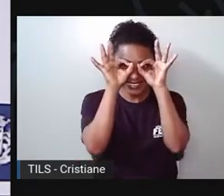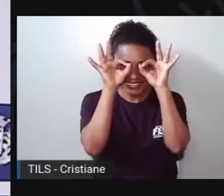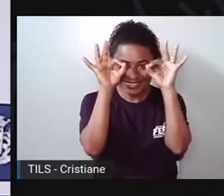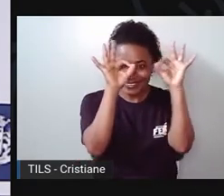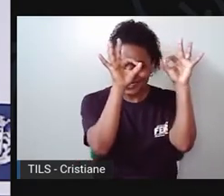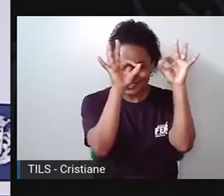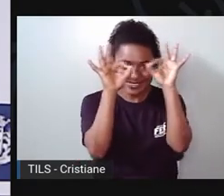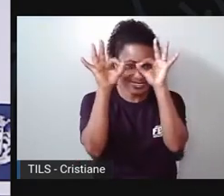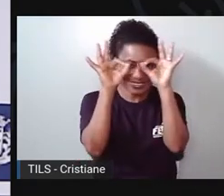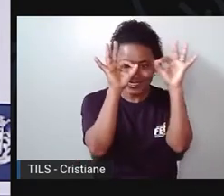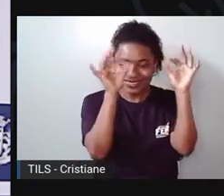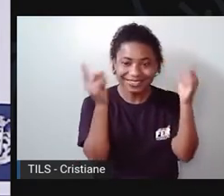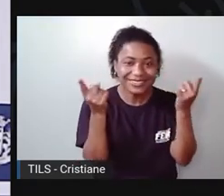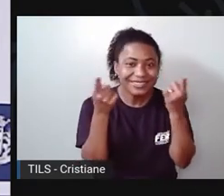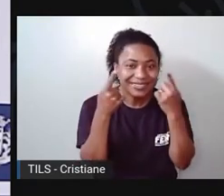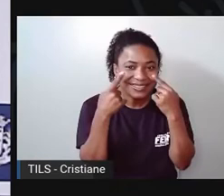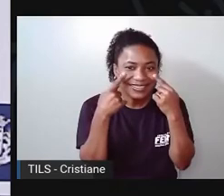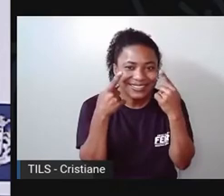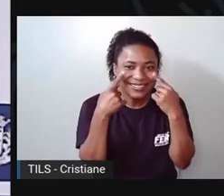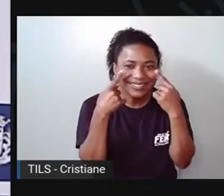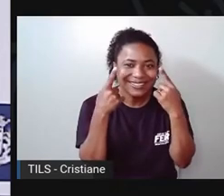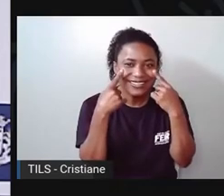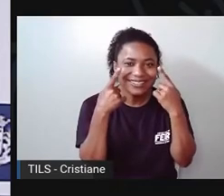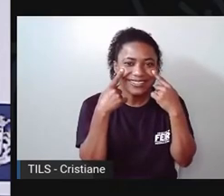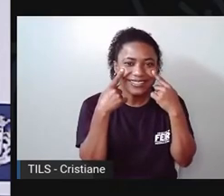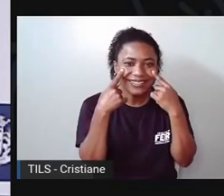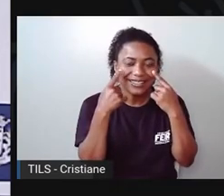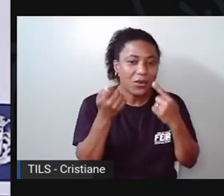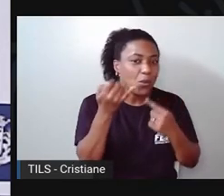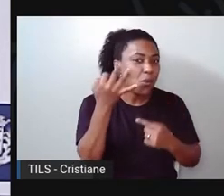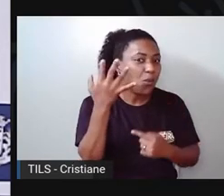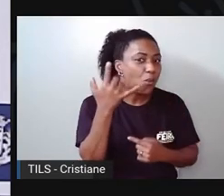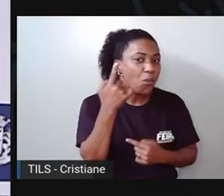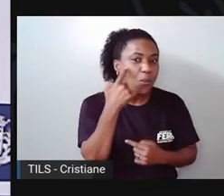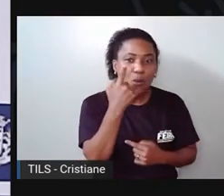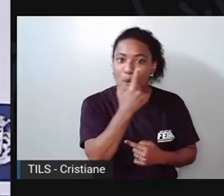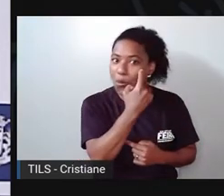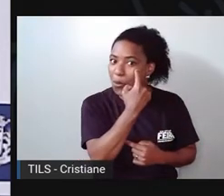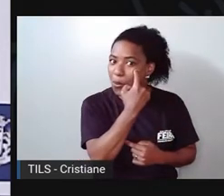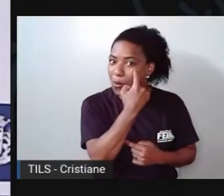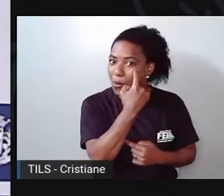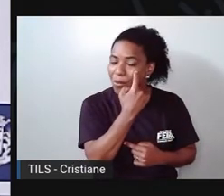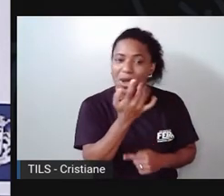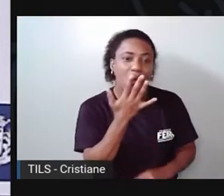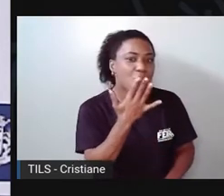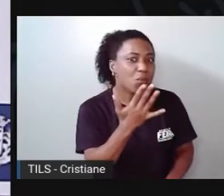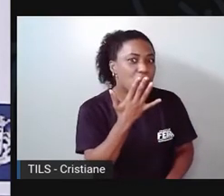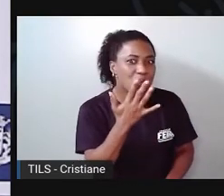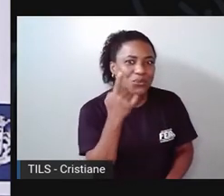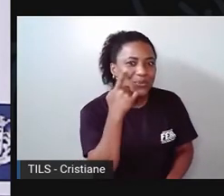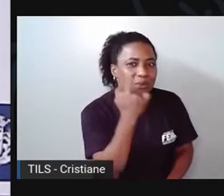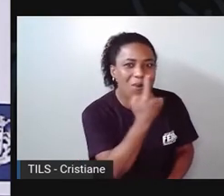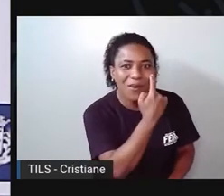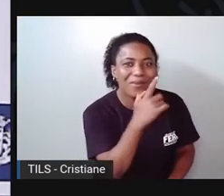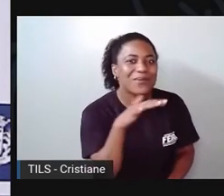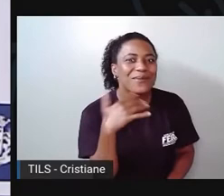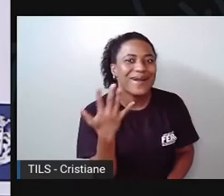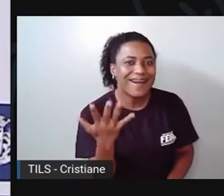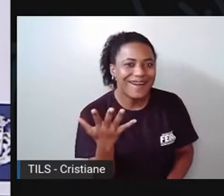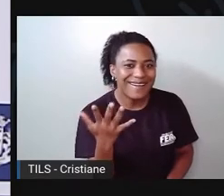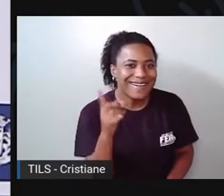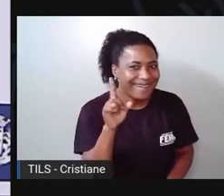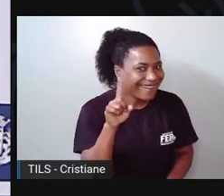Quantos olhos vocês têm? Qual que é a cor dos olhos de vocês? Ah, verdade!